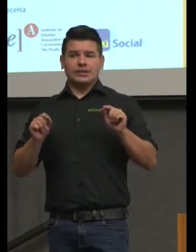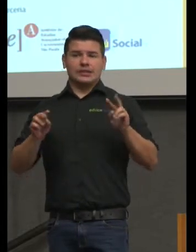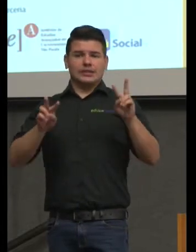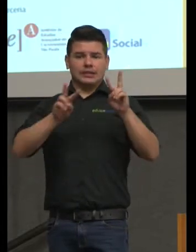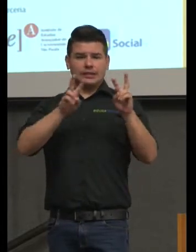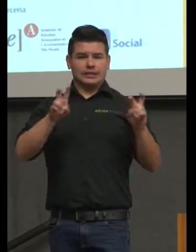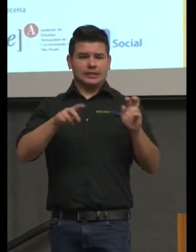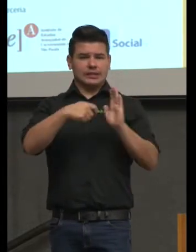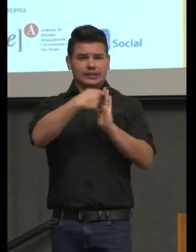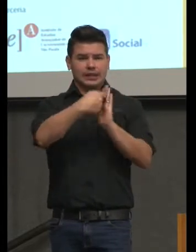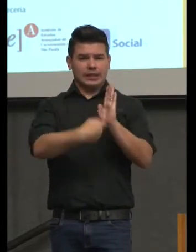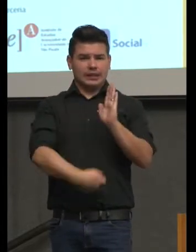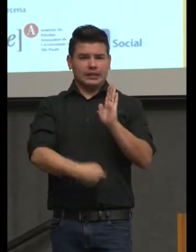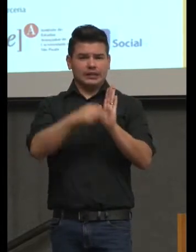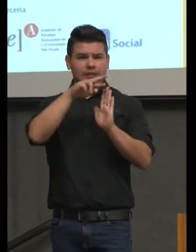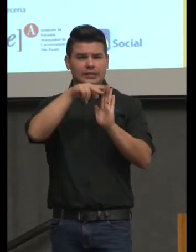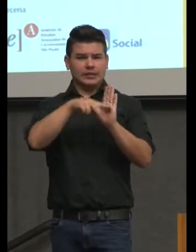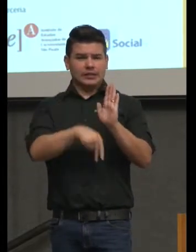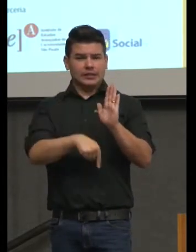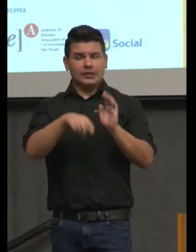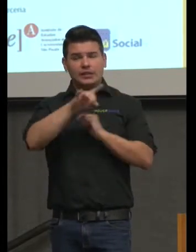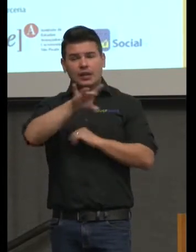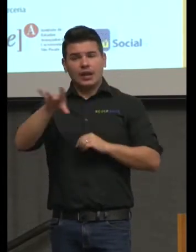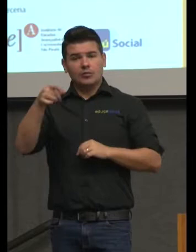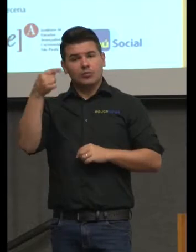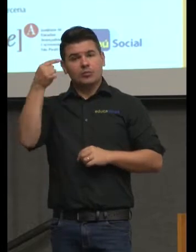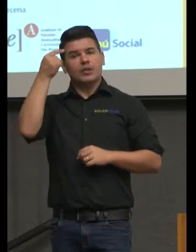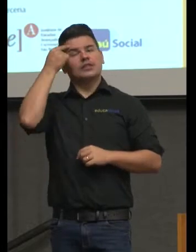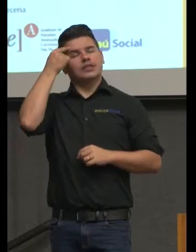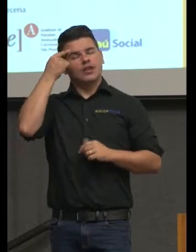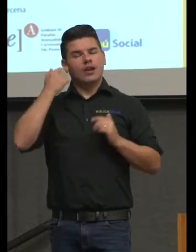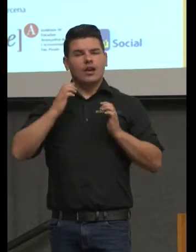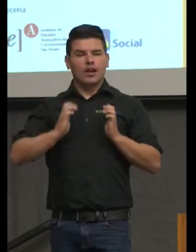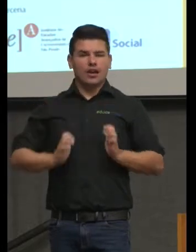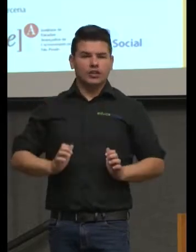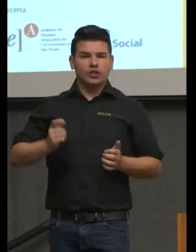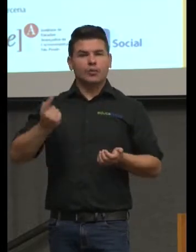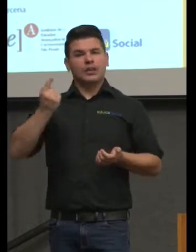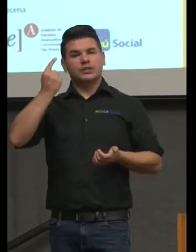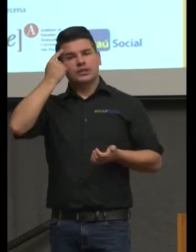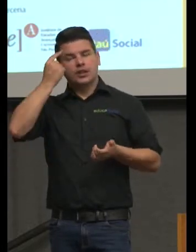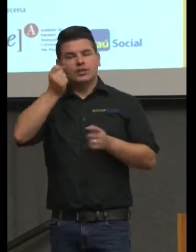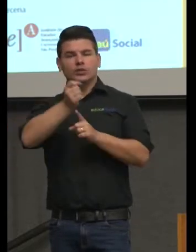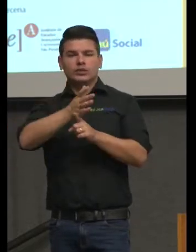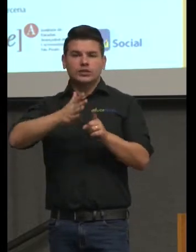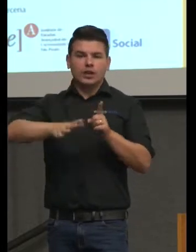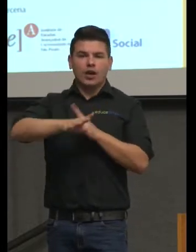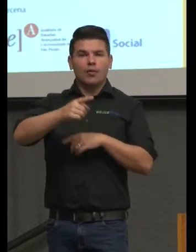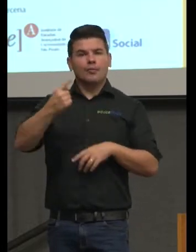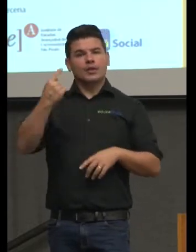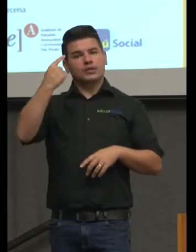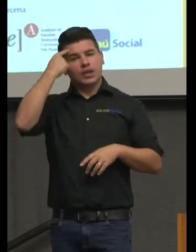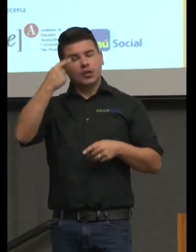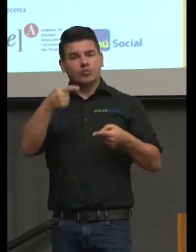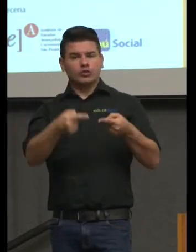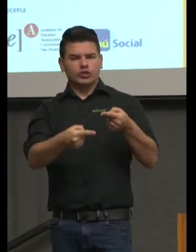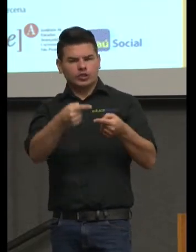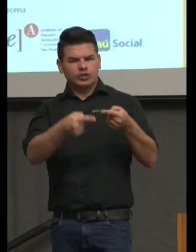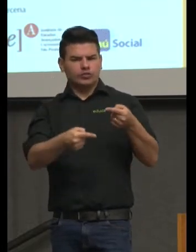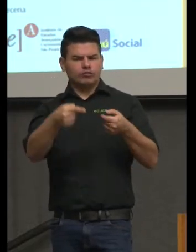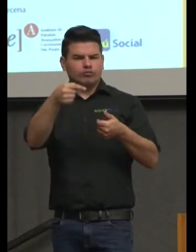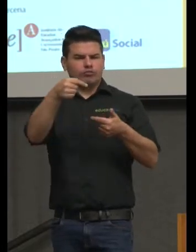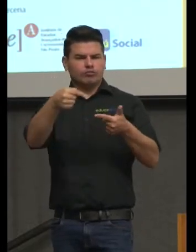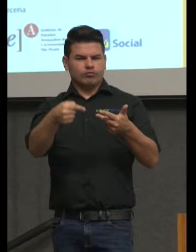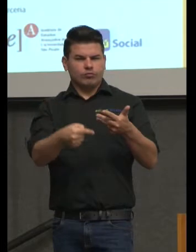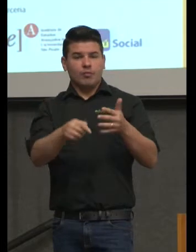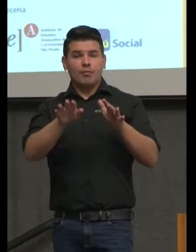saídas para o pensar ético para o pensar social político etc. Mas é preciso que